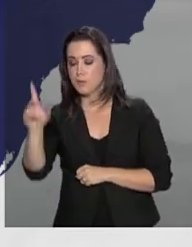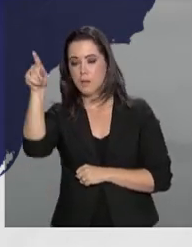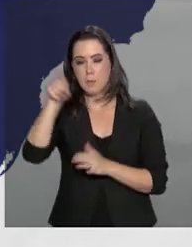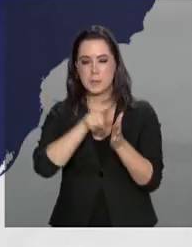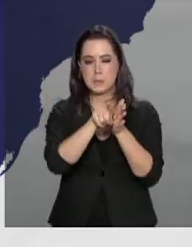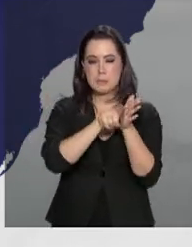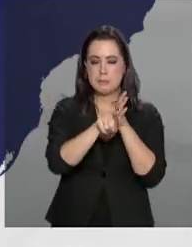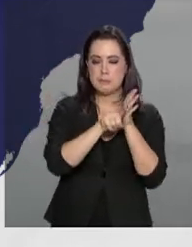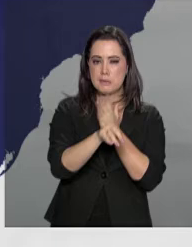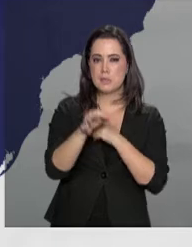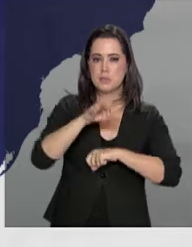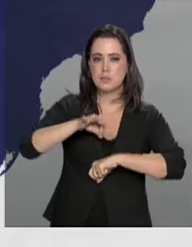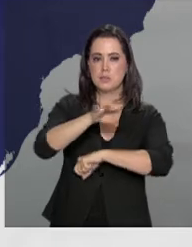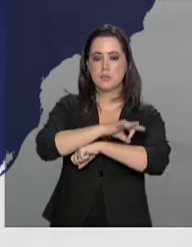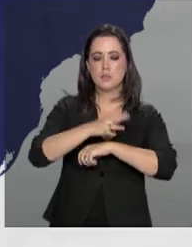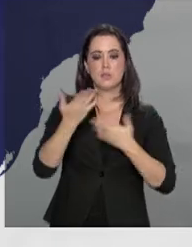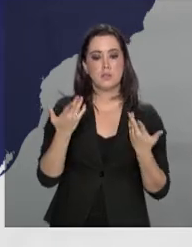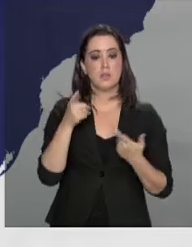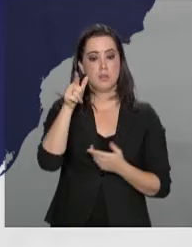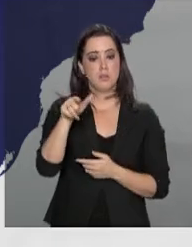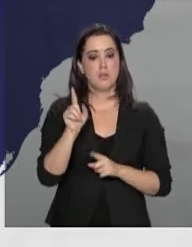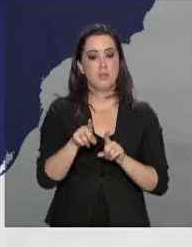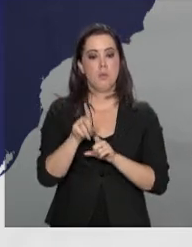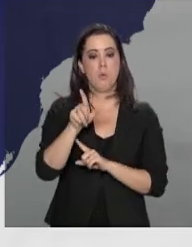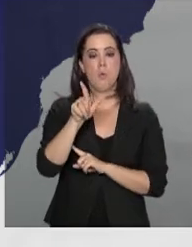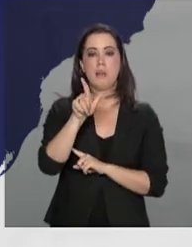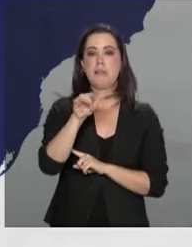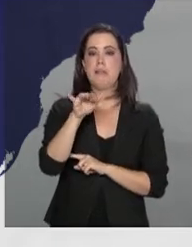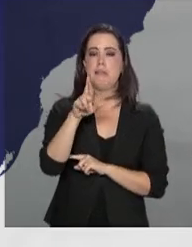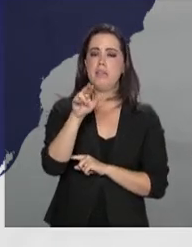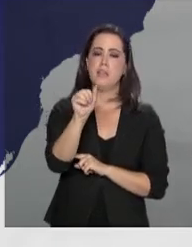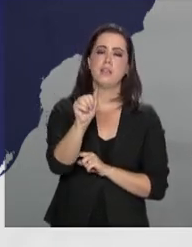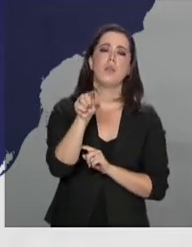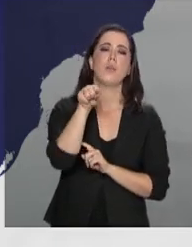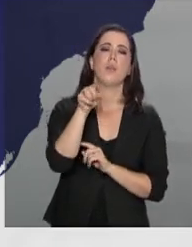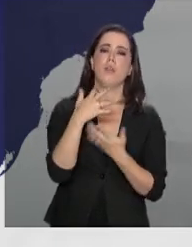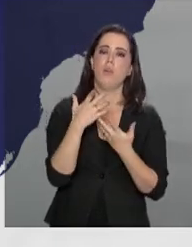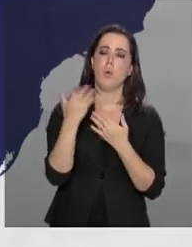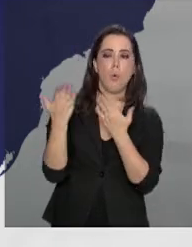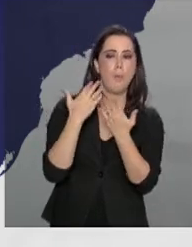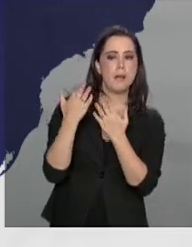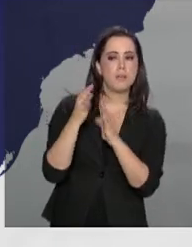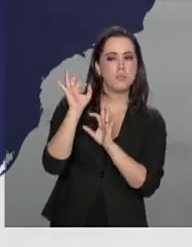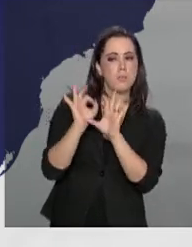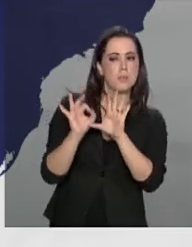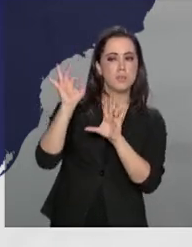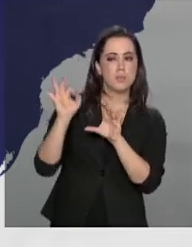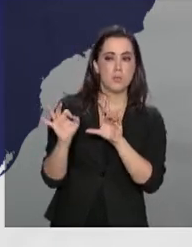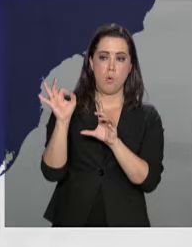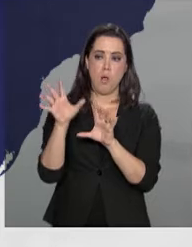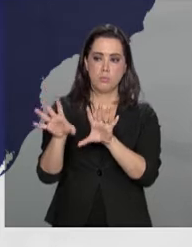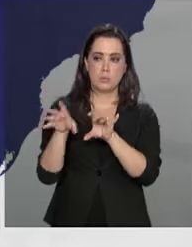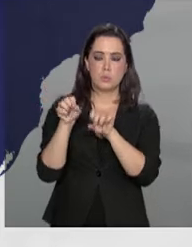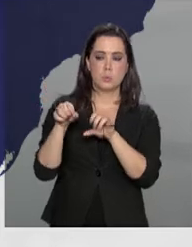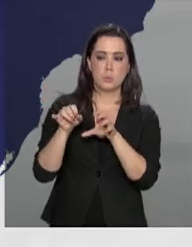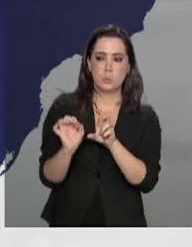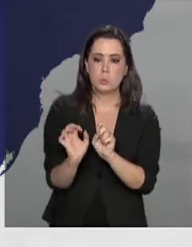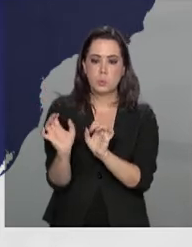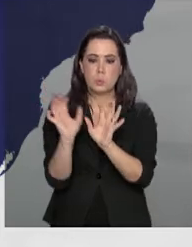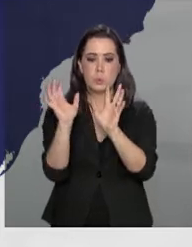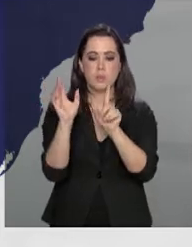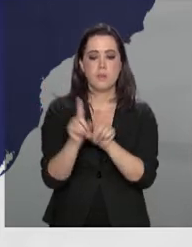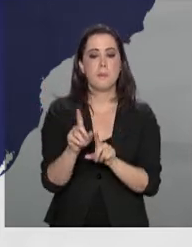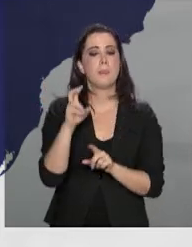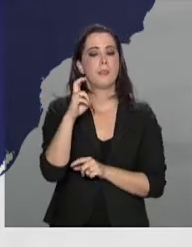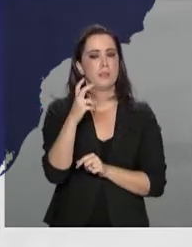levantamento do Aedes, como Lira, índice de infestação do mosquito. E apontou que mais de 52% das cidades